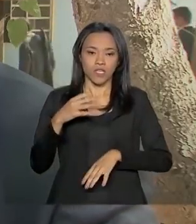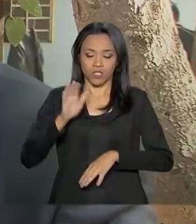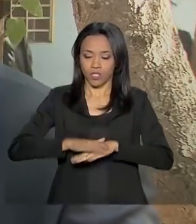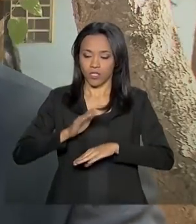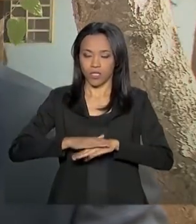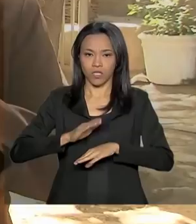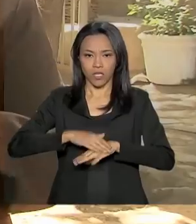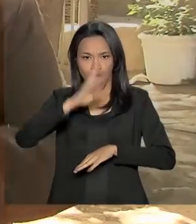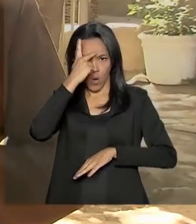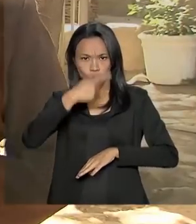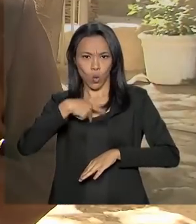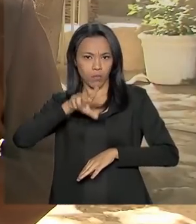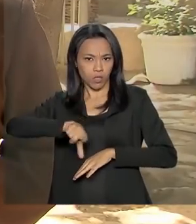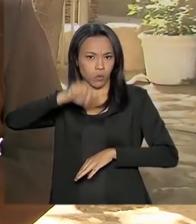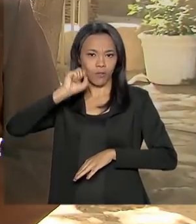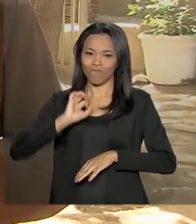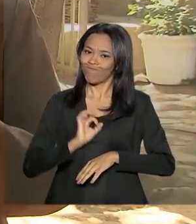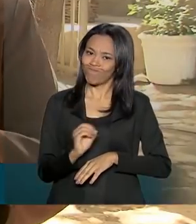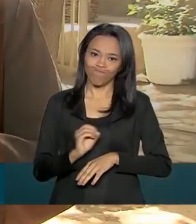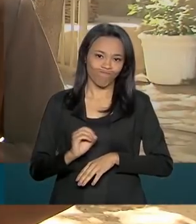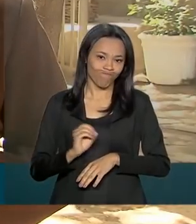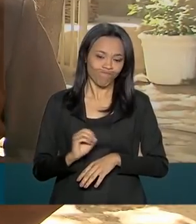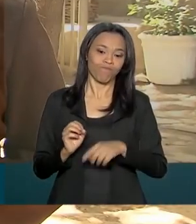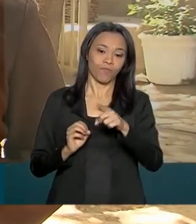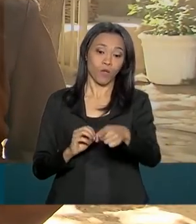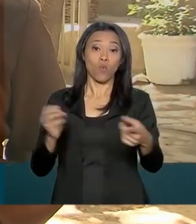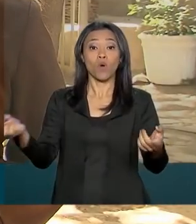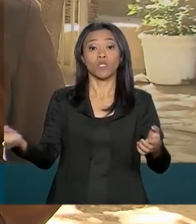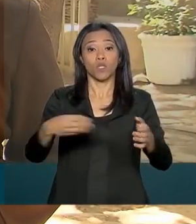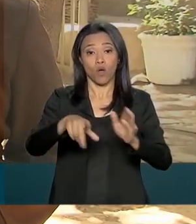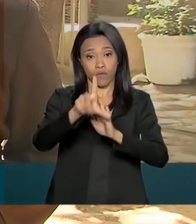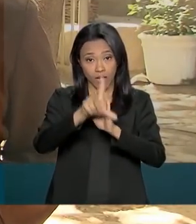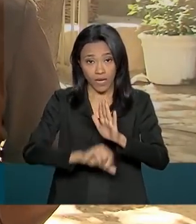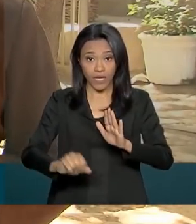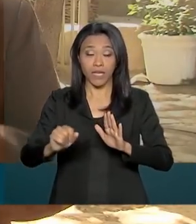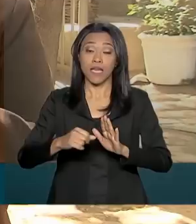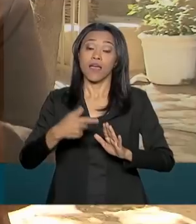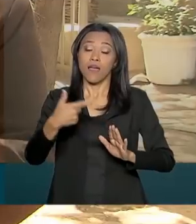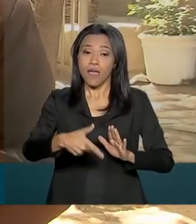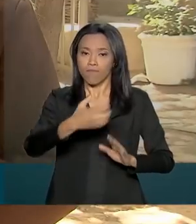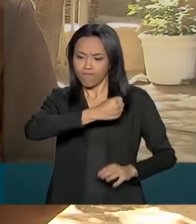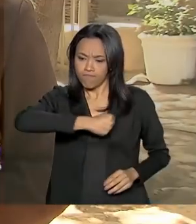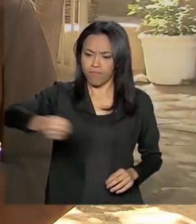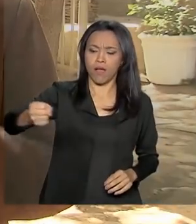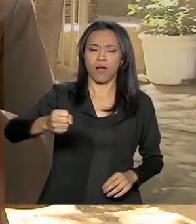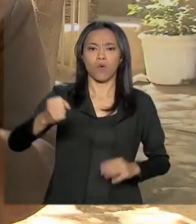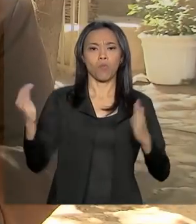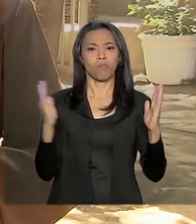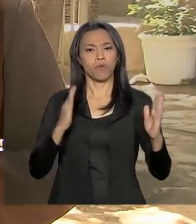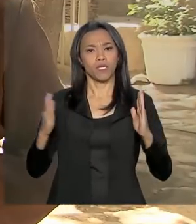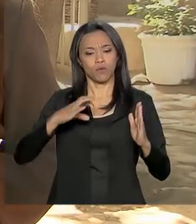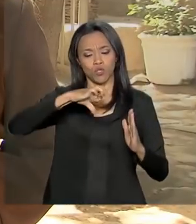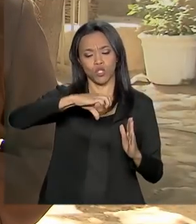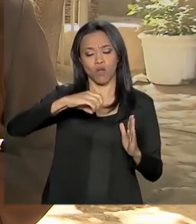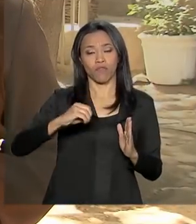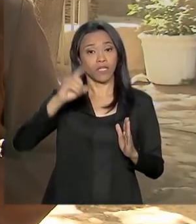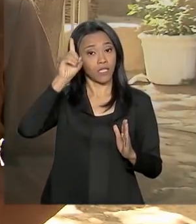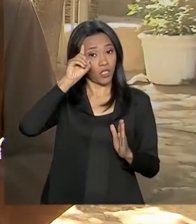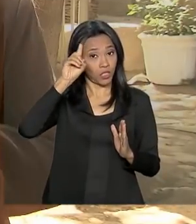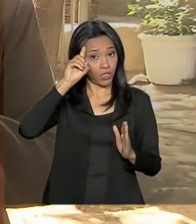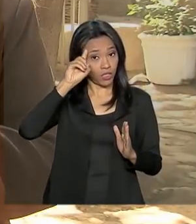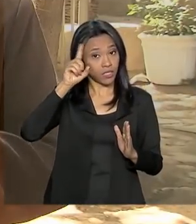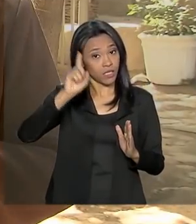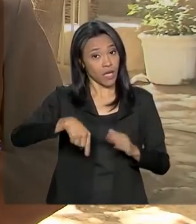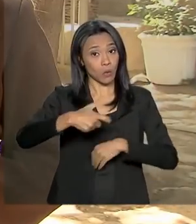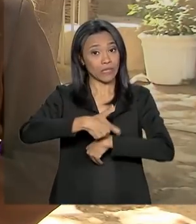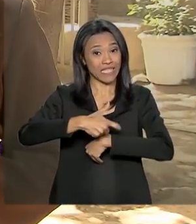maneira autônoma. Com a nova lei, a internação involuntária terá um prazo máximo de 90 dias, tempo considerado necessário